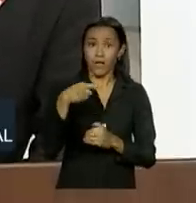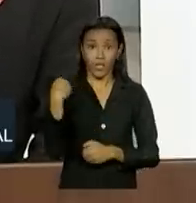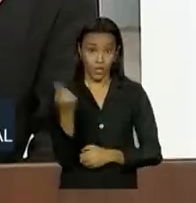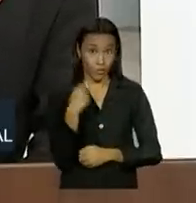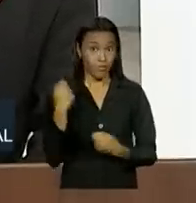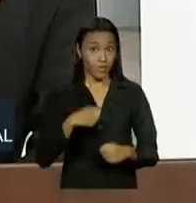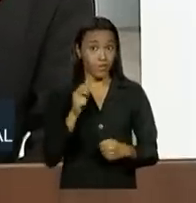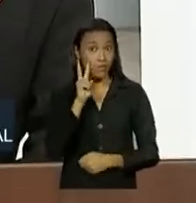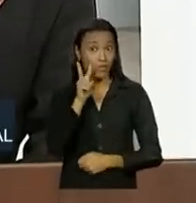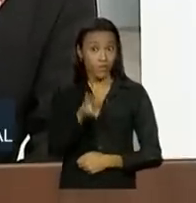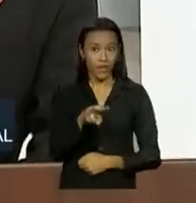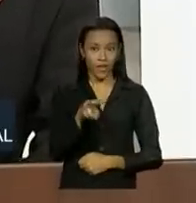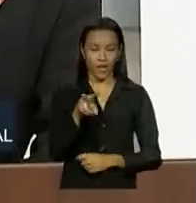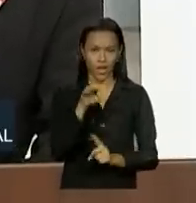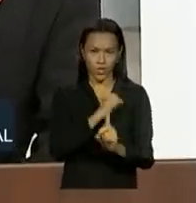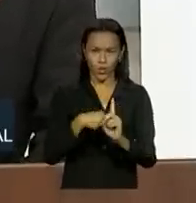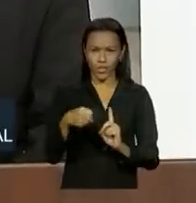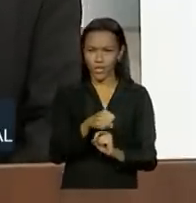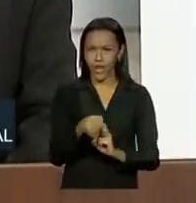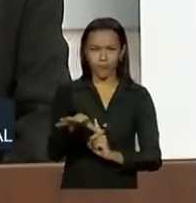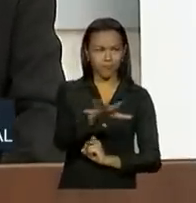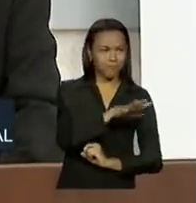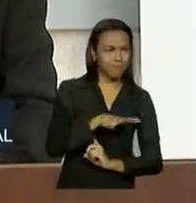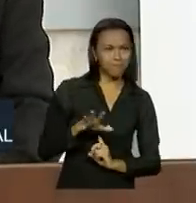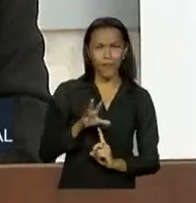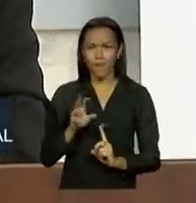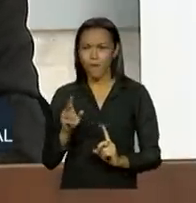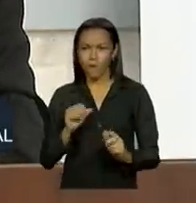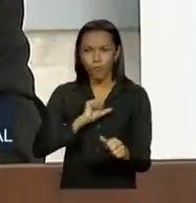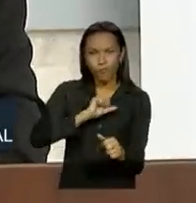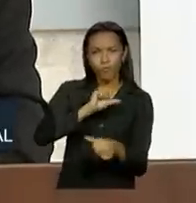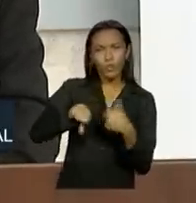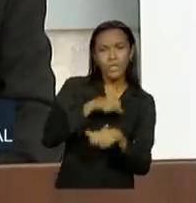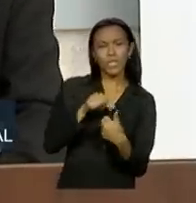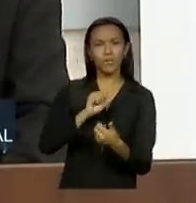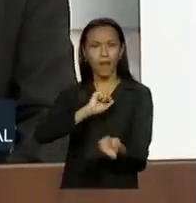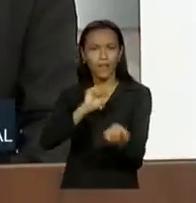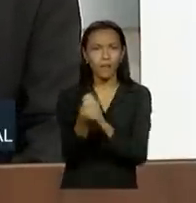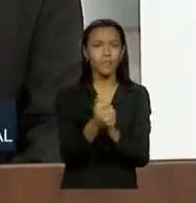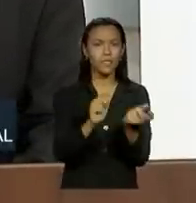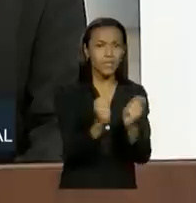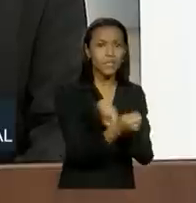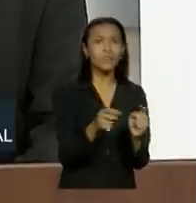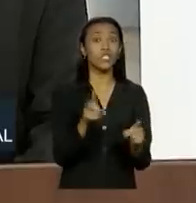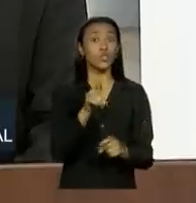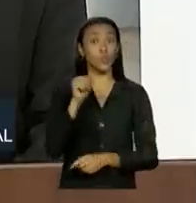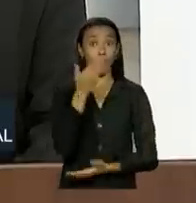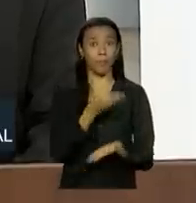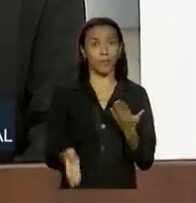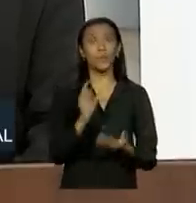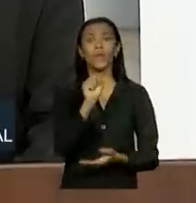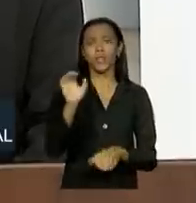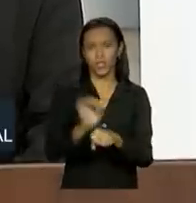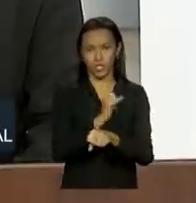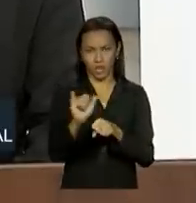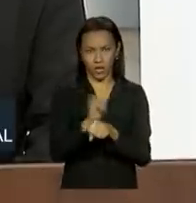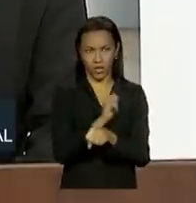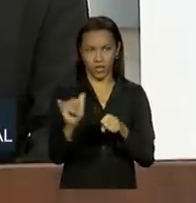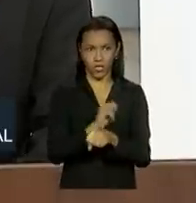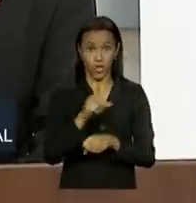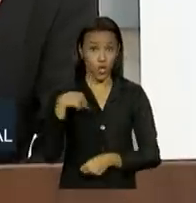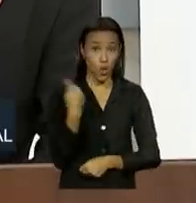a conjuntura, fazendo as adaptações necessárias, nunca perder o estratégico. Nunca perder